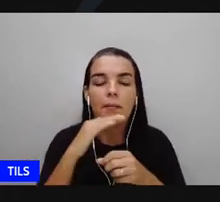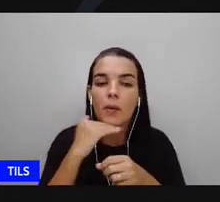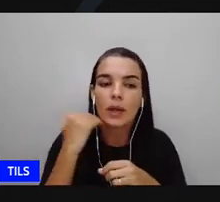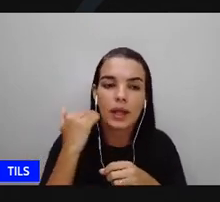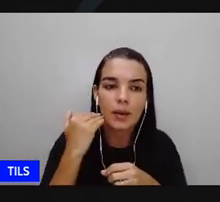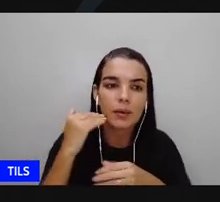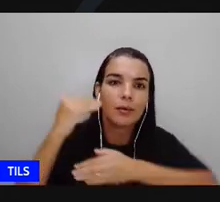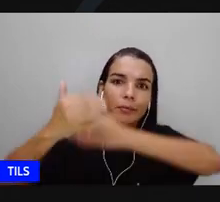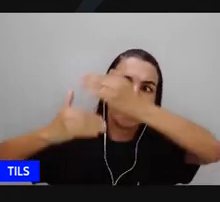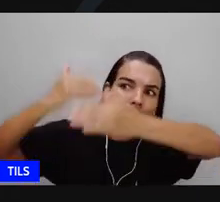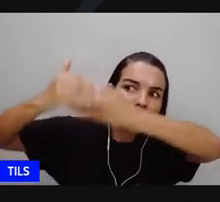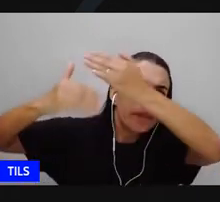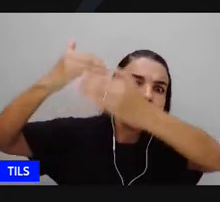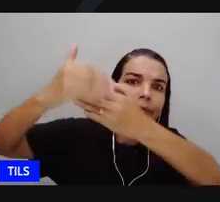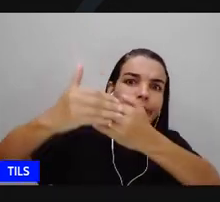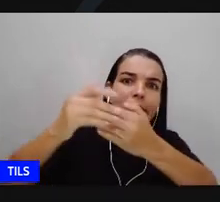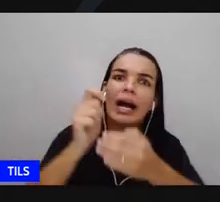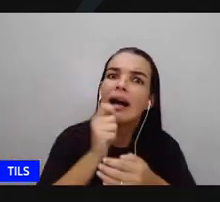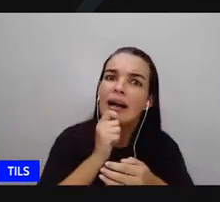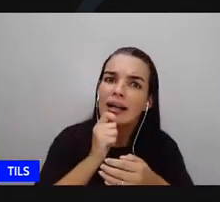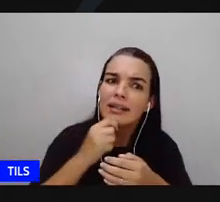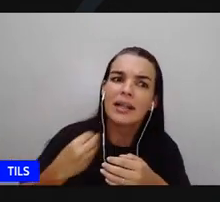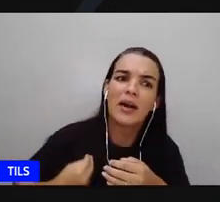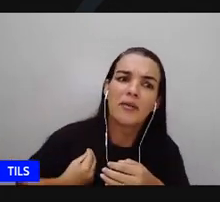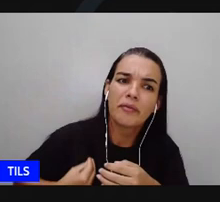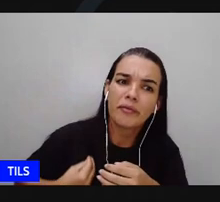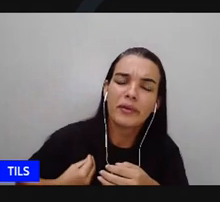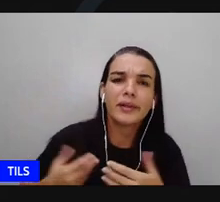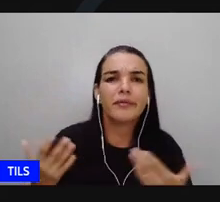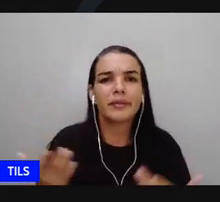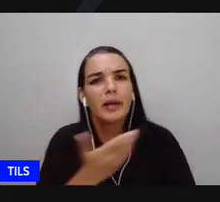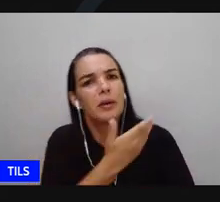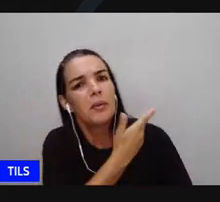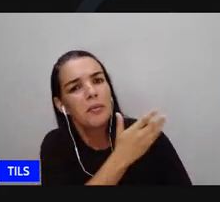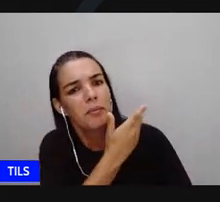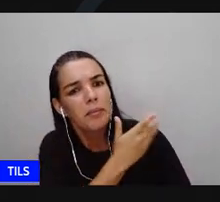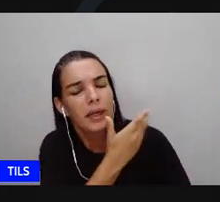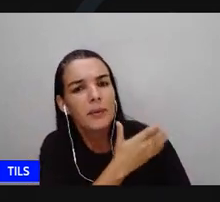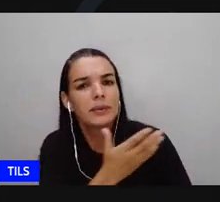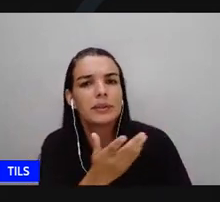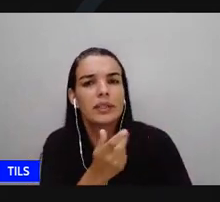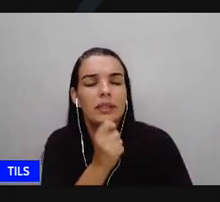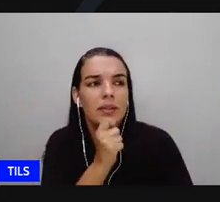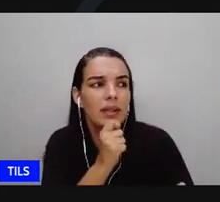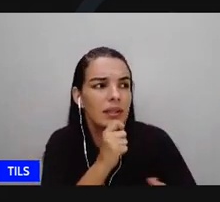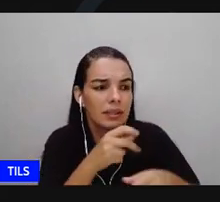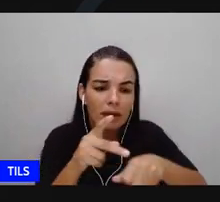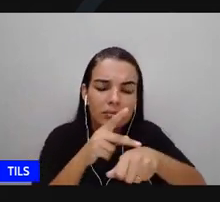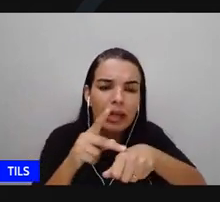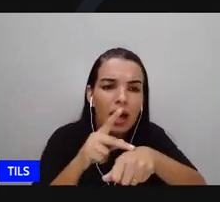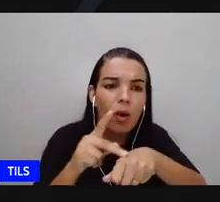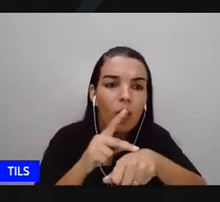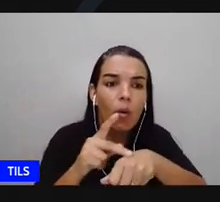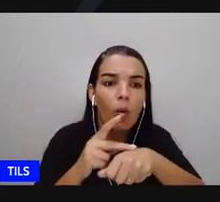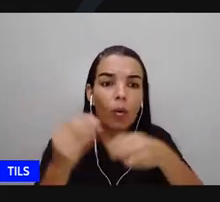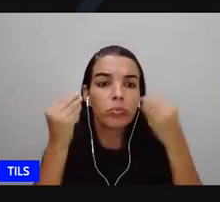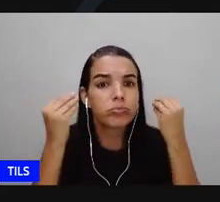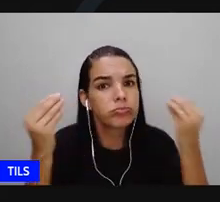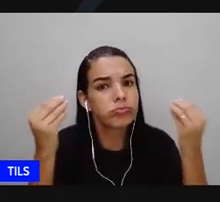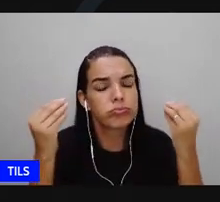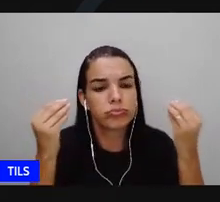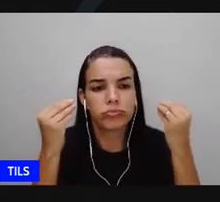a realidade do racismo nós a grande maioria nos estandes a gente sabe a gente ouve